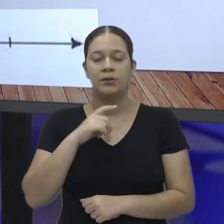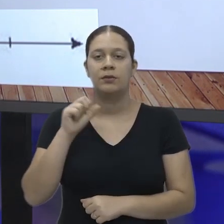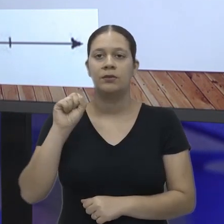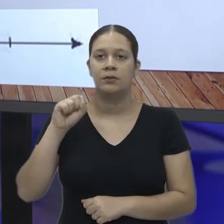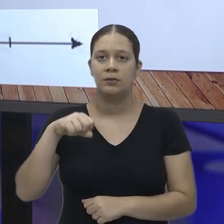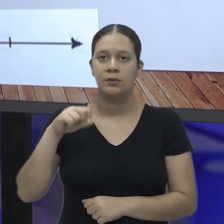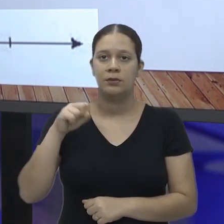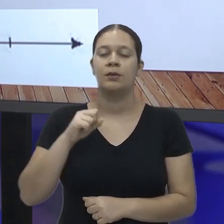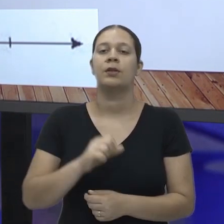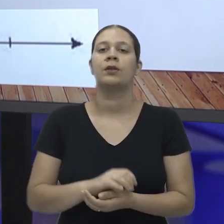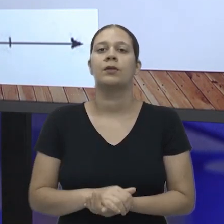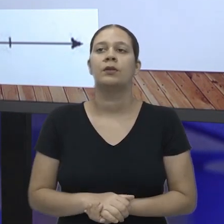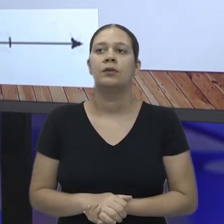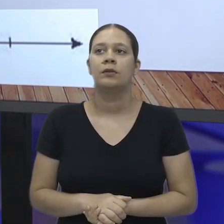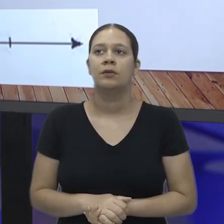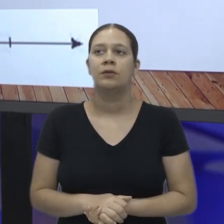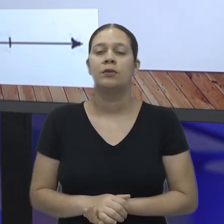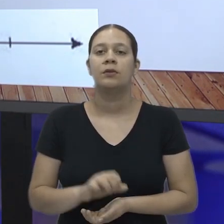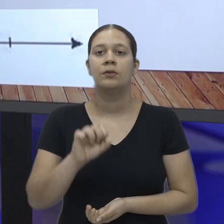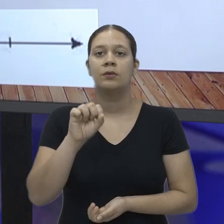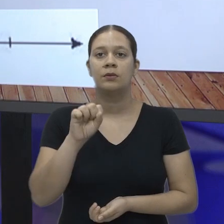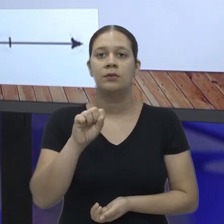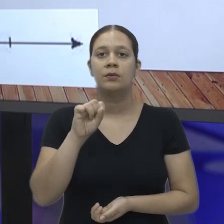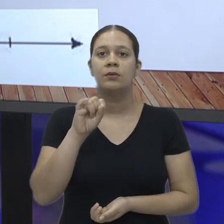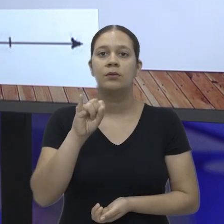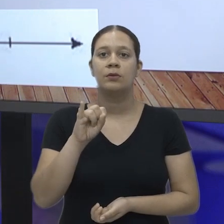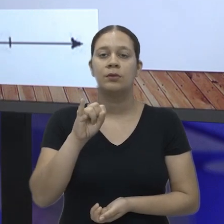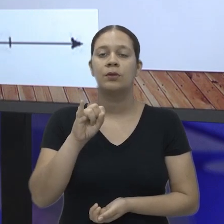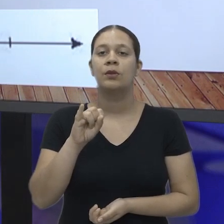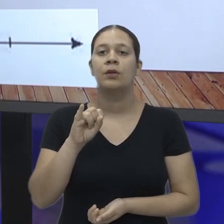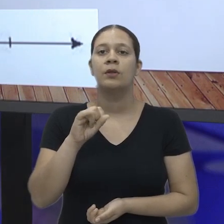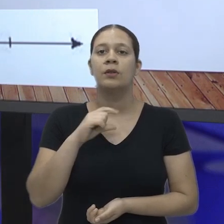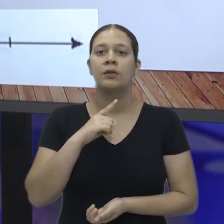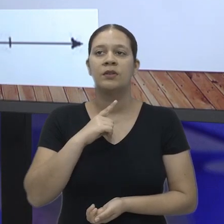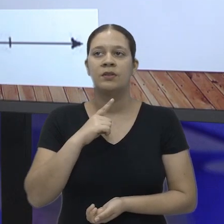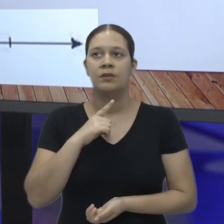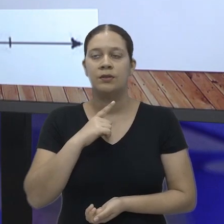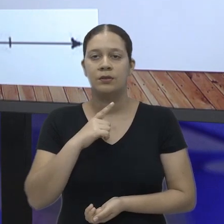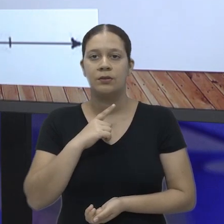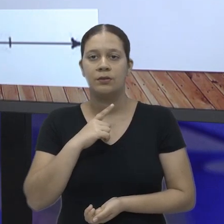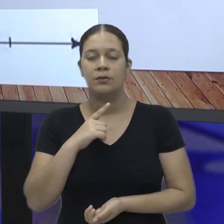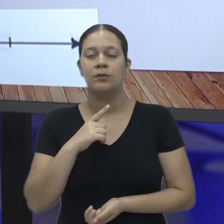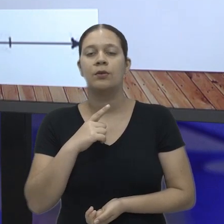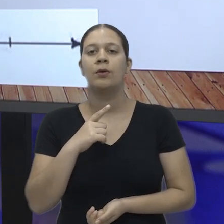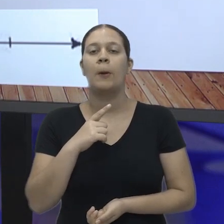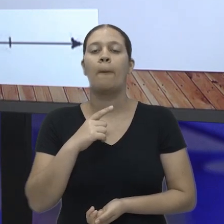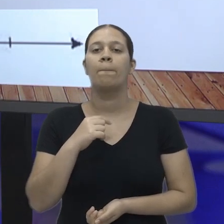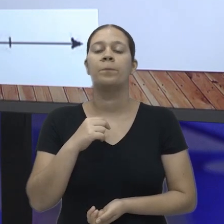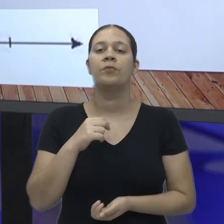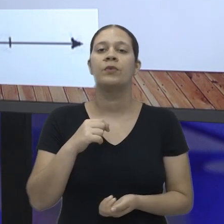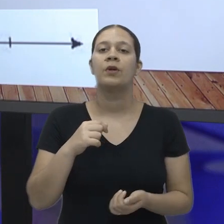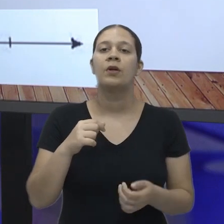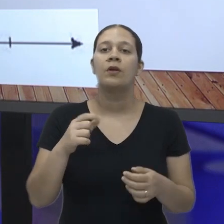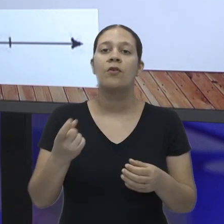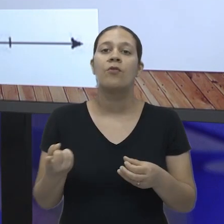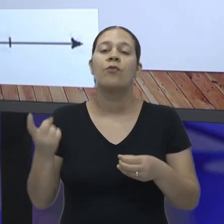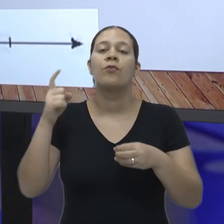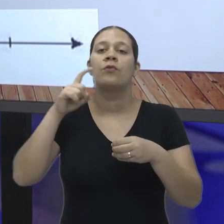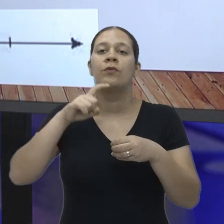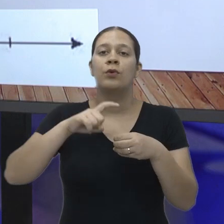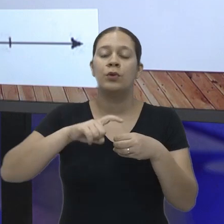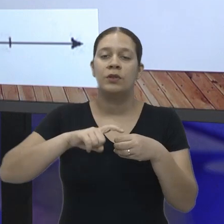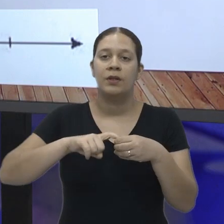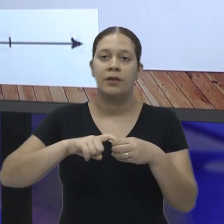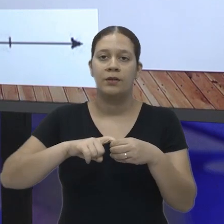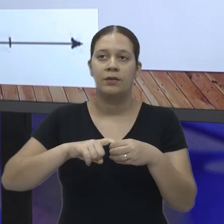Tem. Temos sim. Então, vamos pensar aqui. Se eu tivesse 1 e tivesse no ponto 1 e